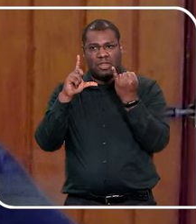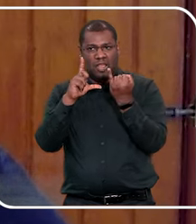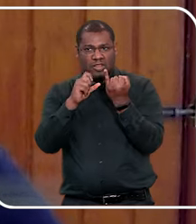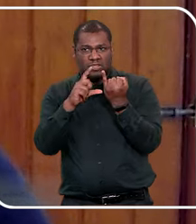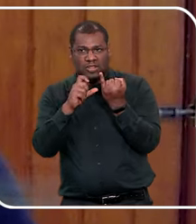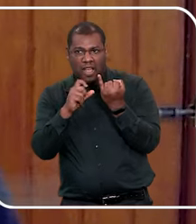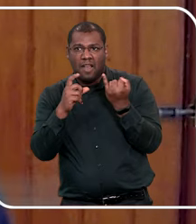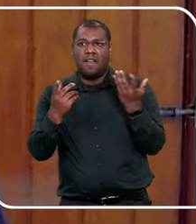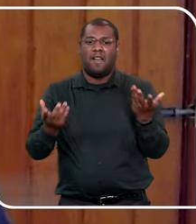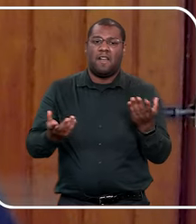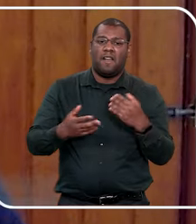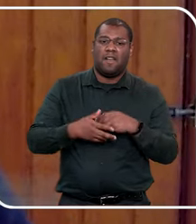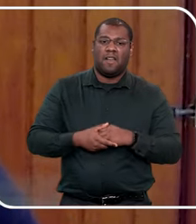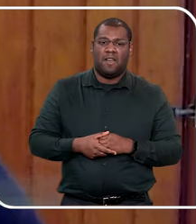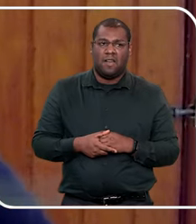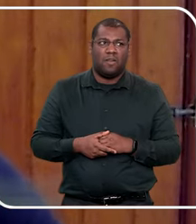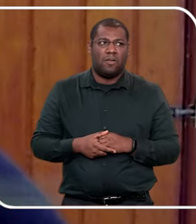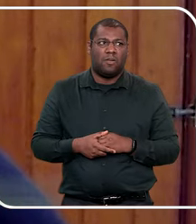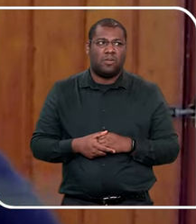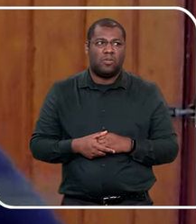mensagens, que os abusadores usam muito,